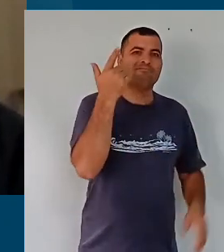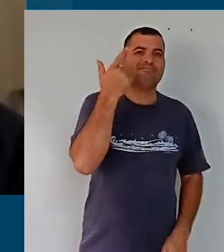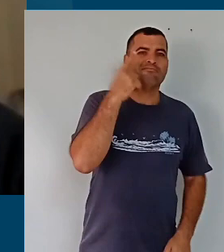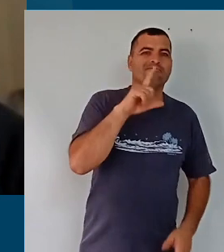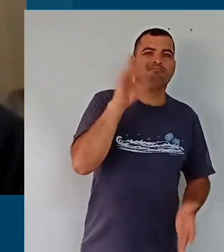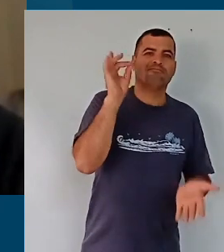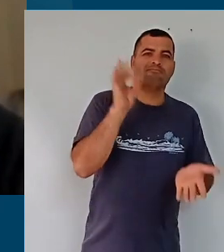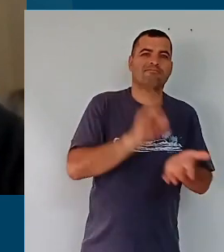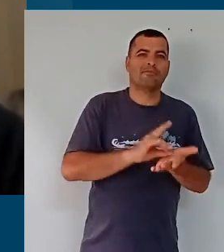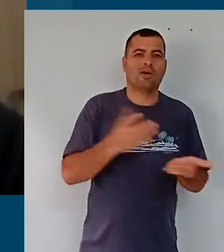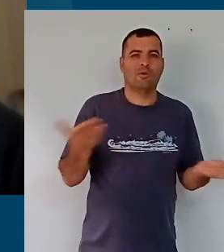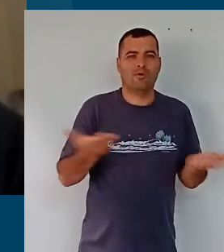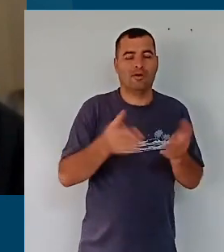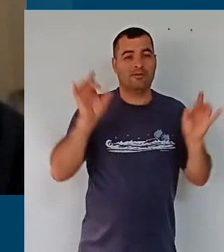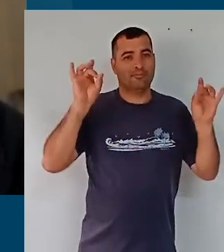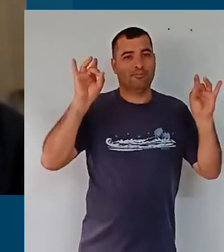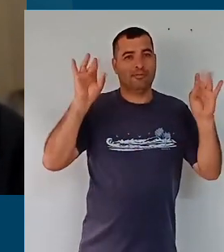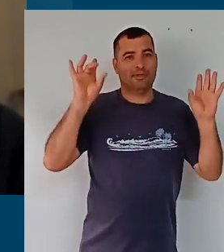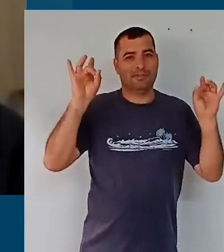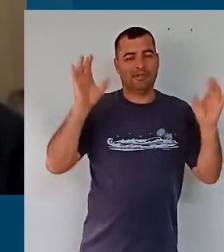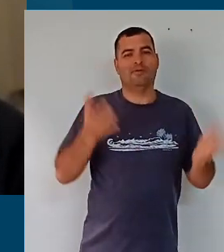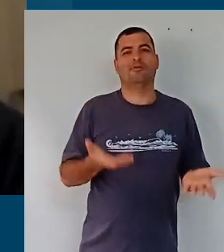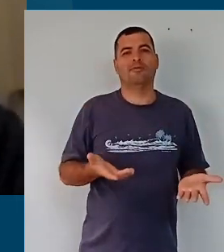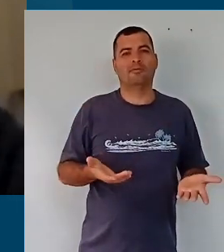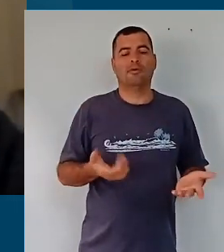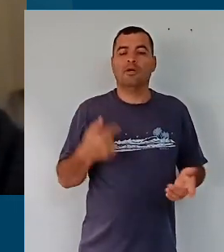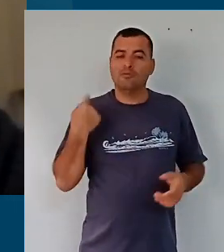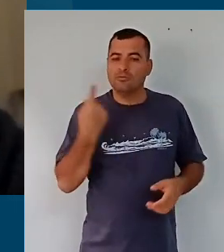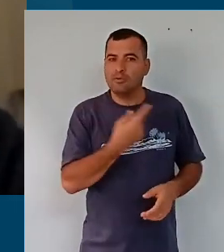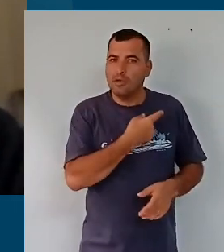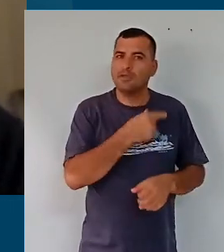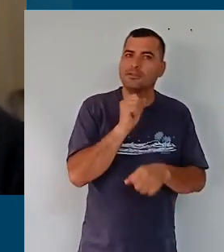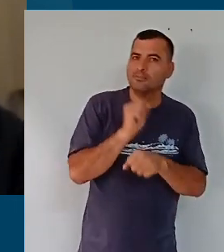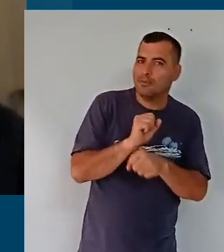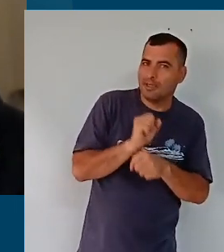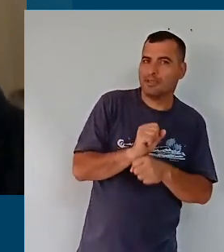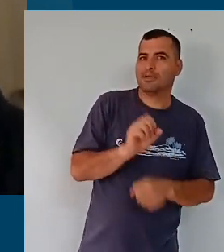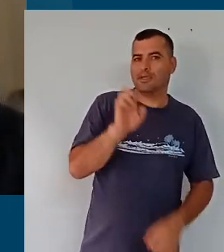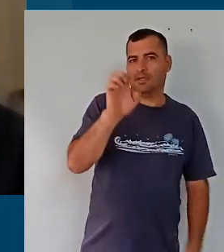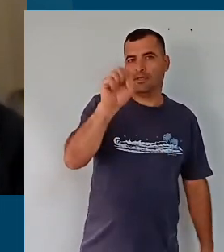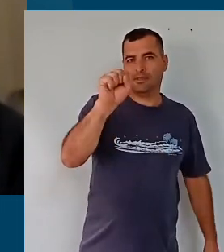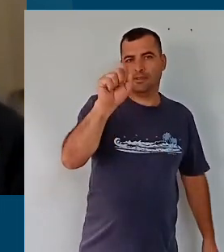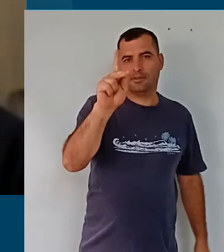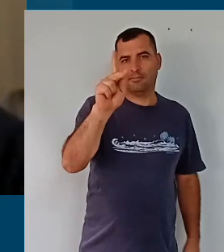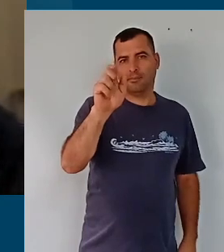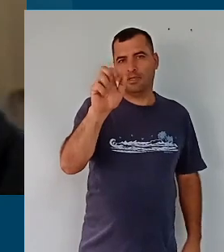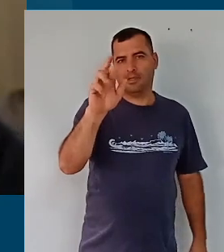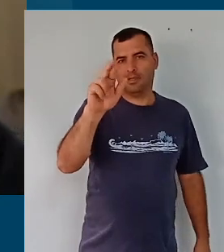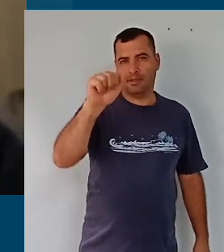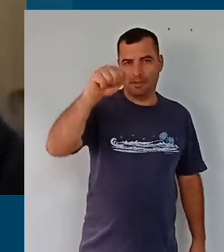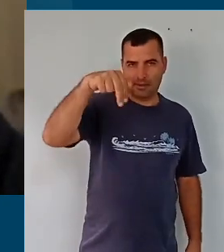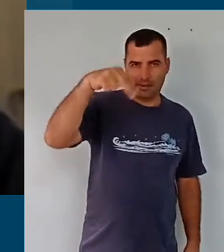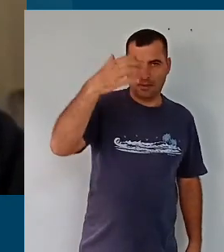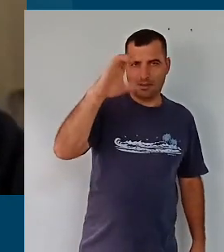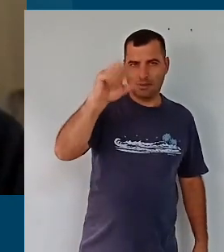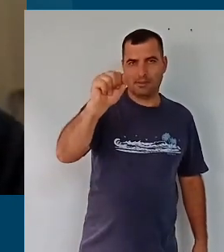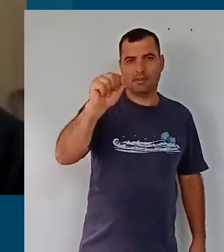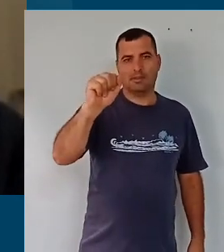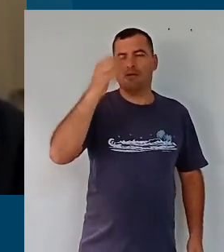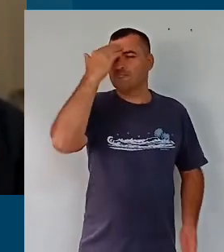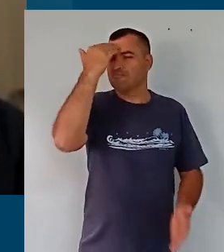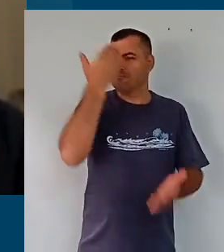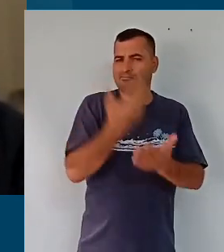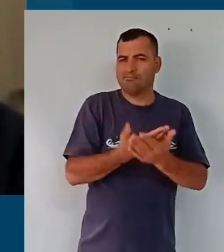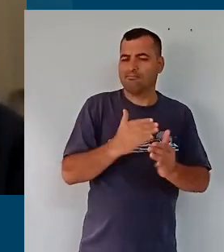fizeram desse momento um momento de esperança, essa é a palavra, acreditaram no processo